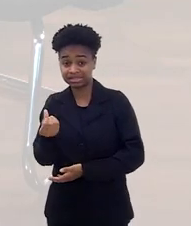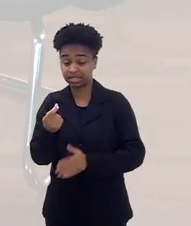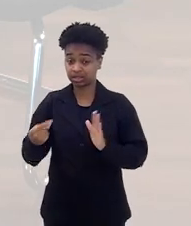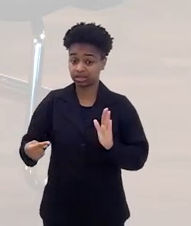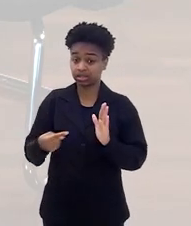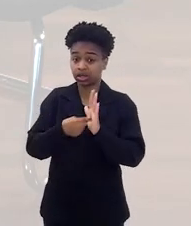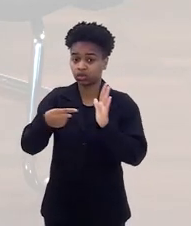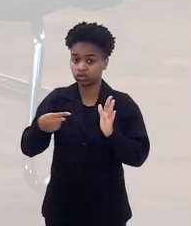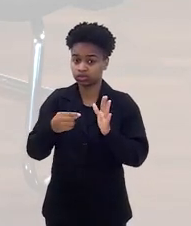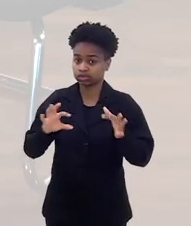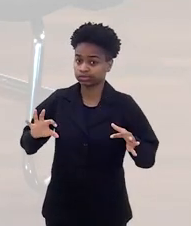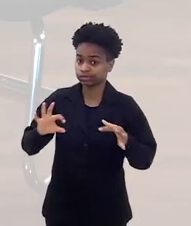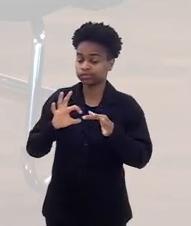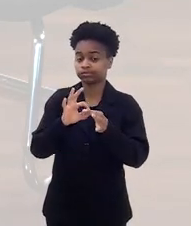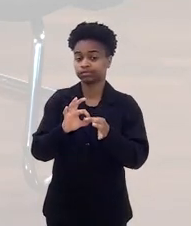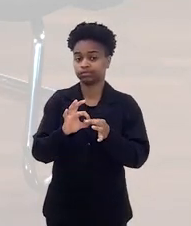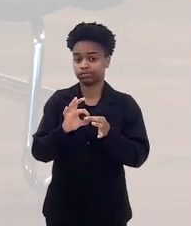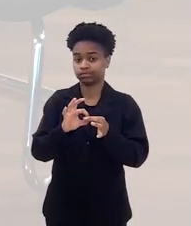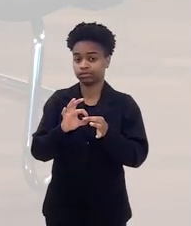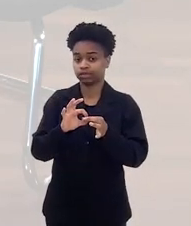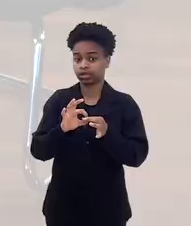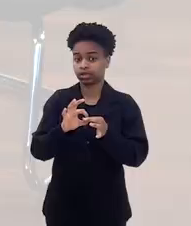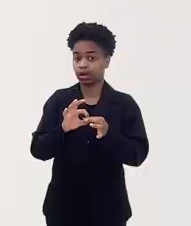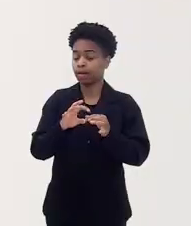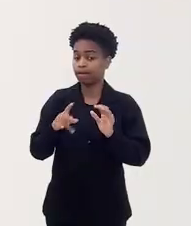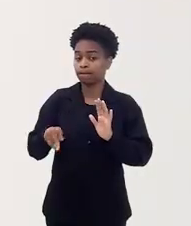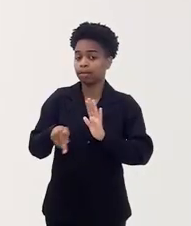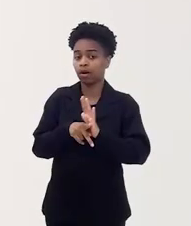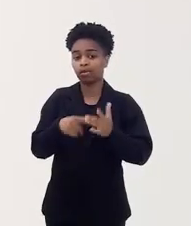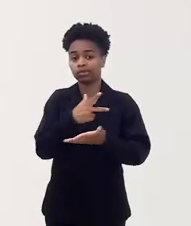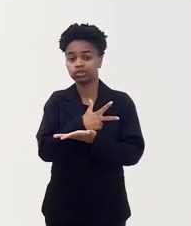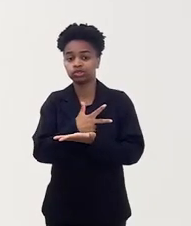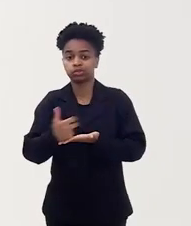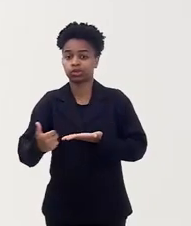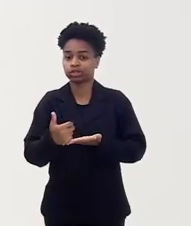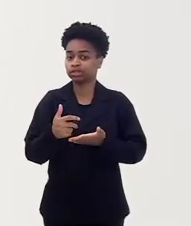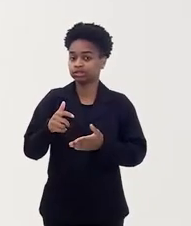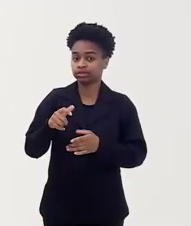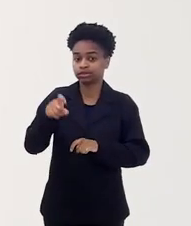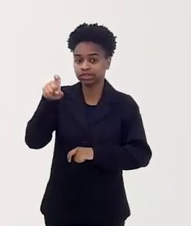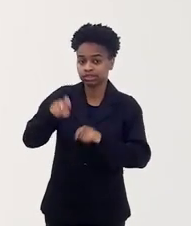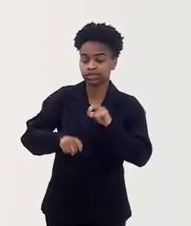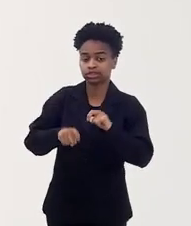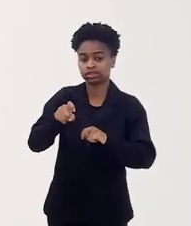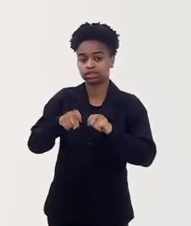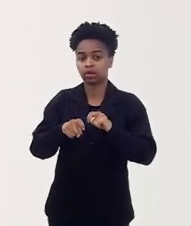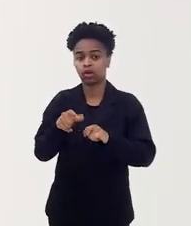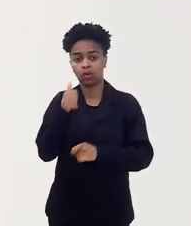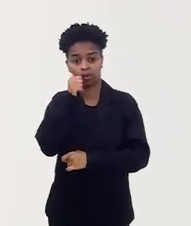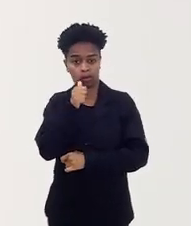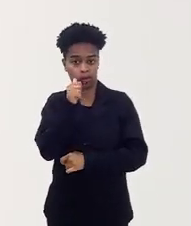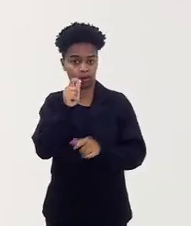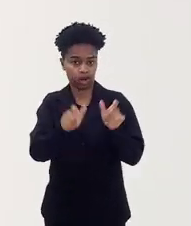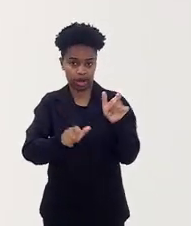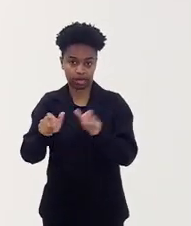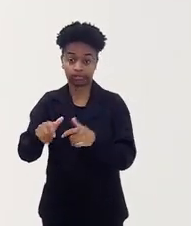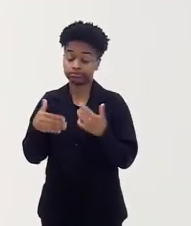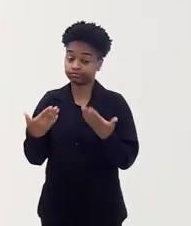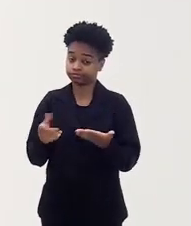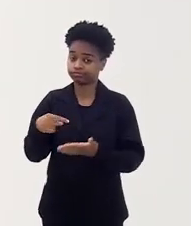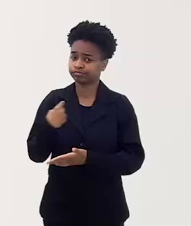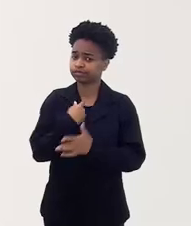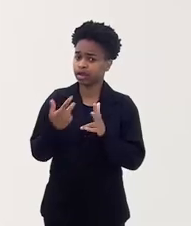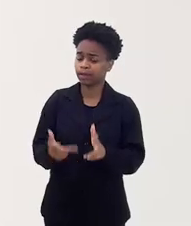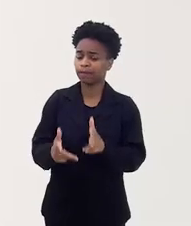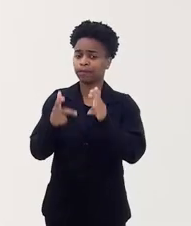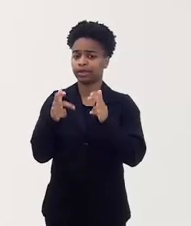diretamente ligadas a denúncias de exploração sexual de mulheres. E a